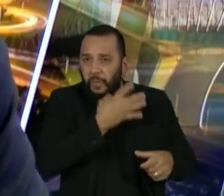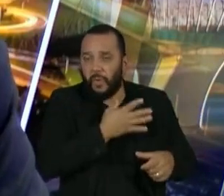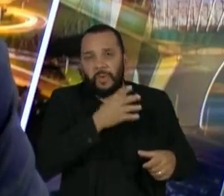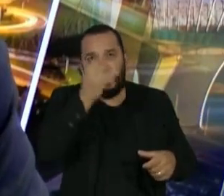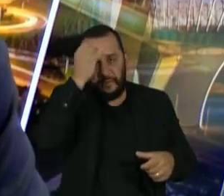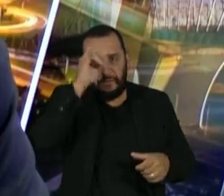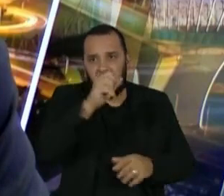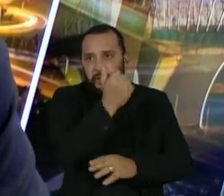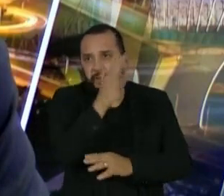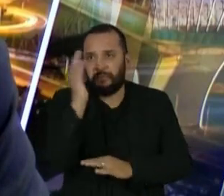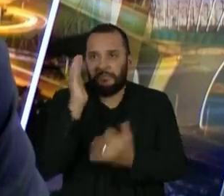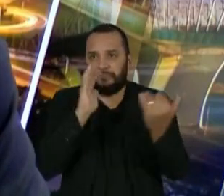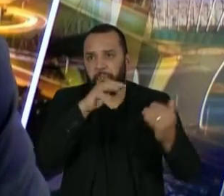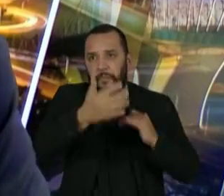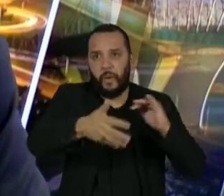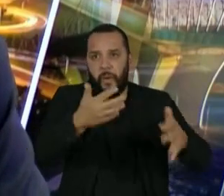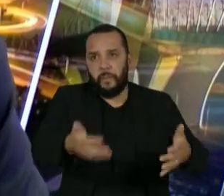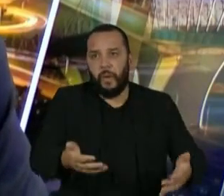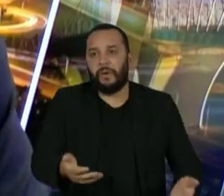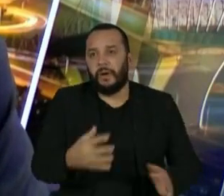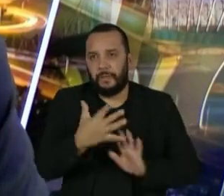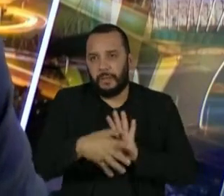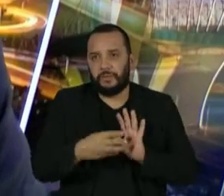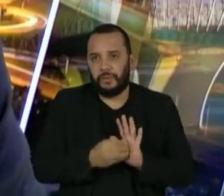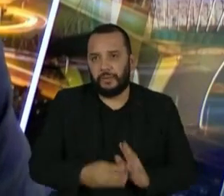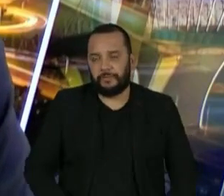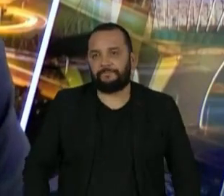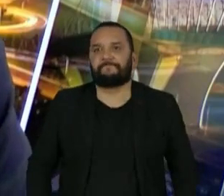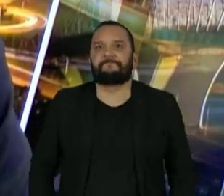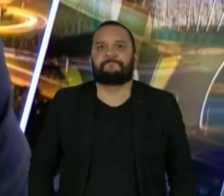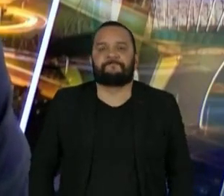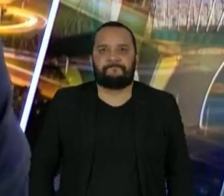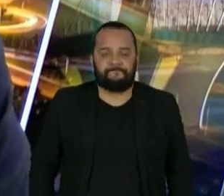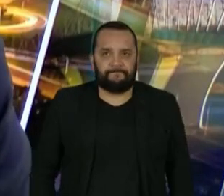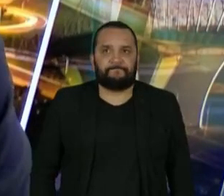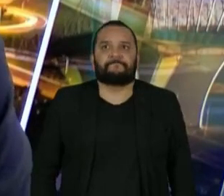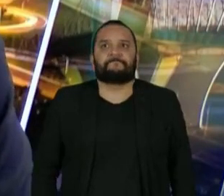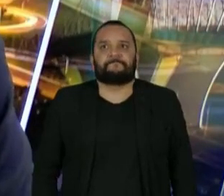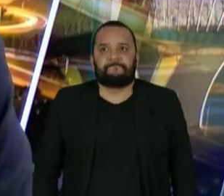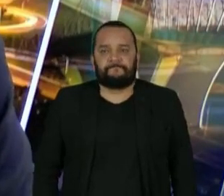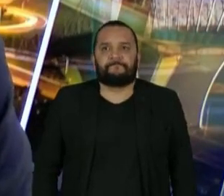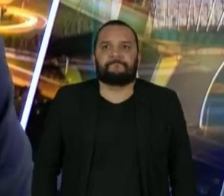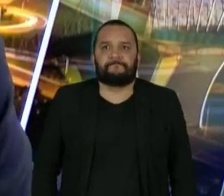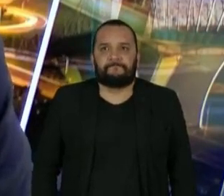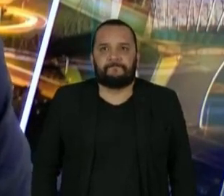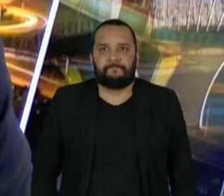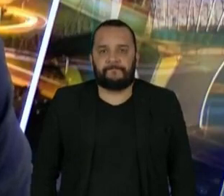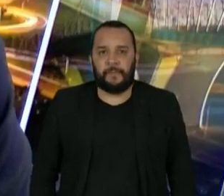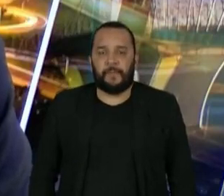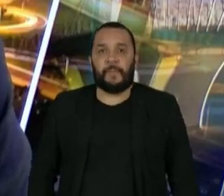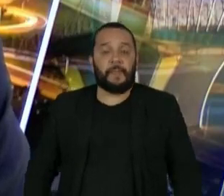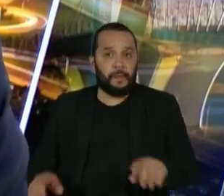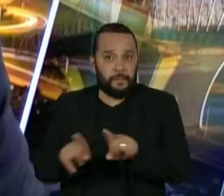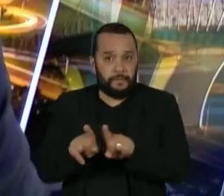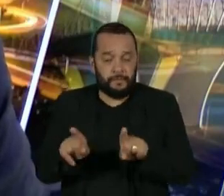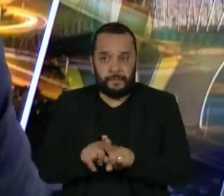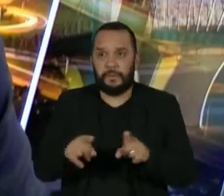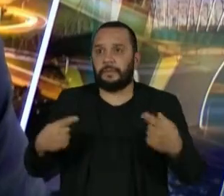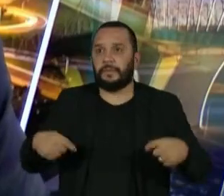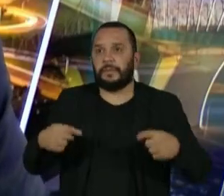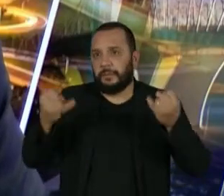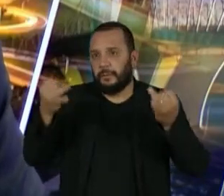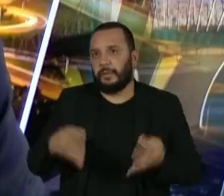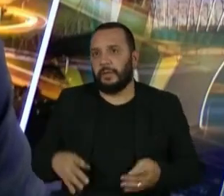da floresta amazônica. Ao mesmo tempo, é preciso dizer que o Brasil